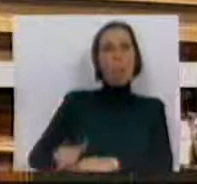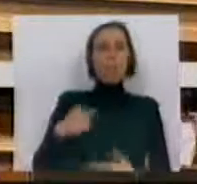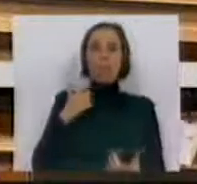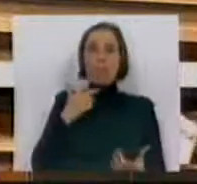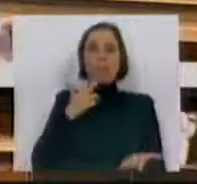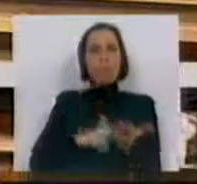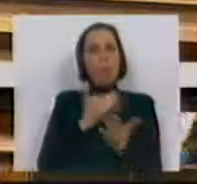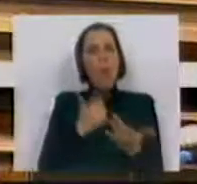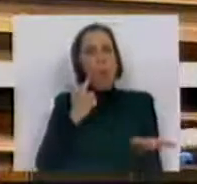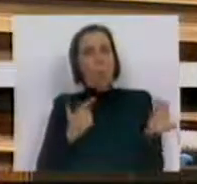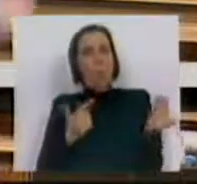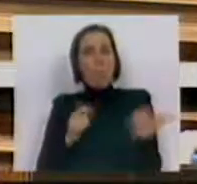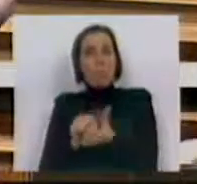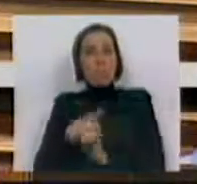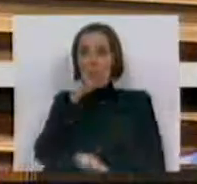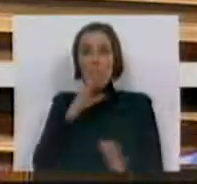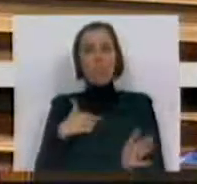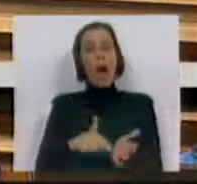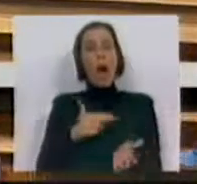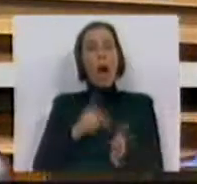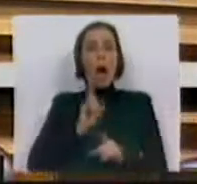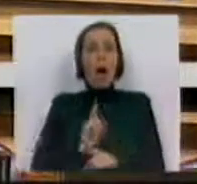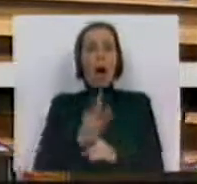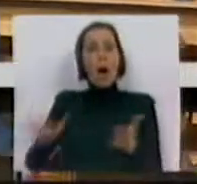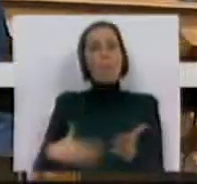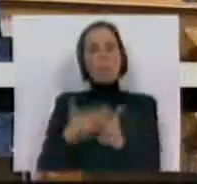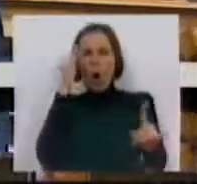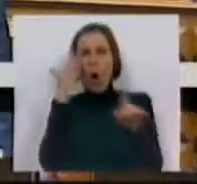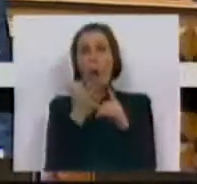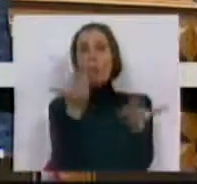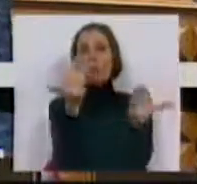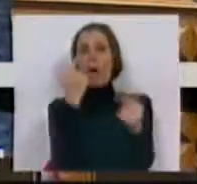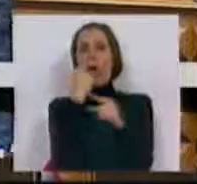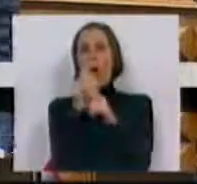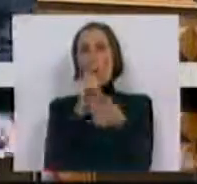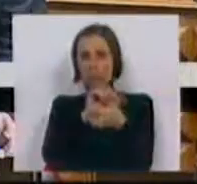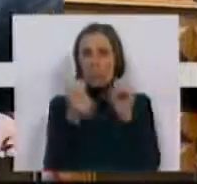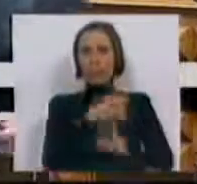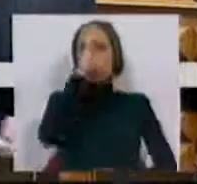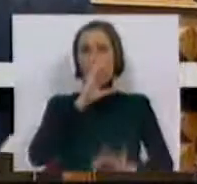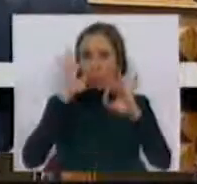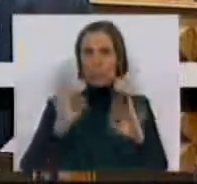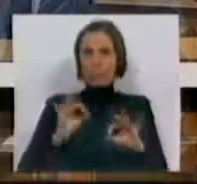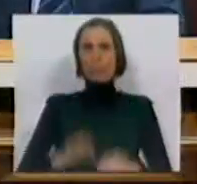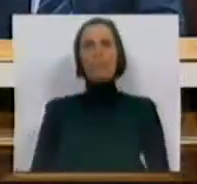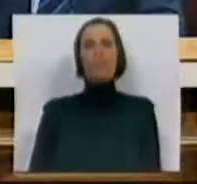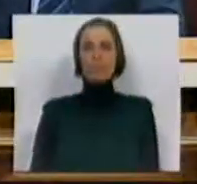mais vimos o guião nem a reforma do Estado. Continuamos à espera das propostas concretas de V. Exª para reformarmos o Estado. Obrigado. Obrigado.